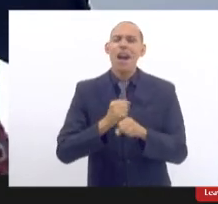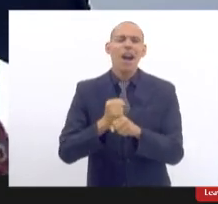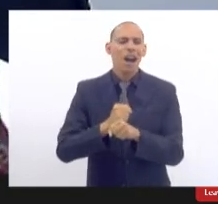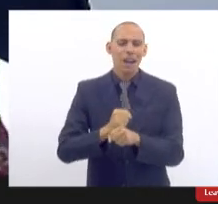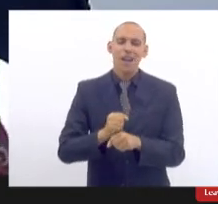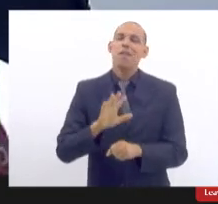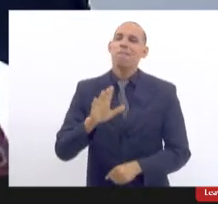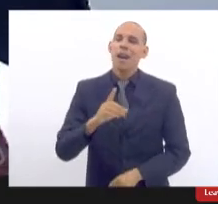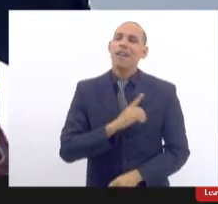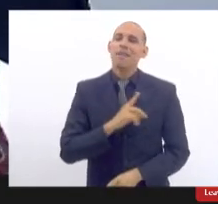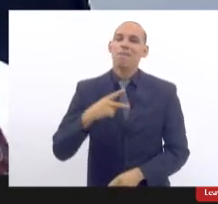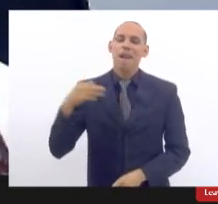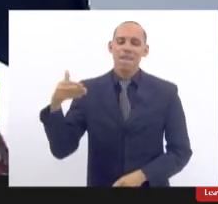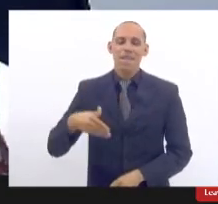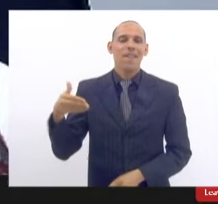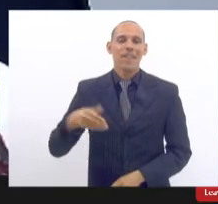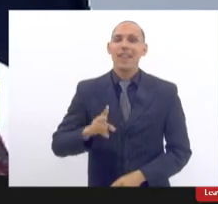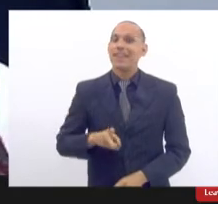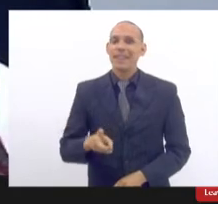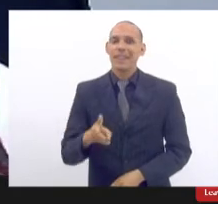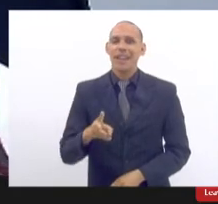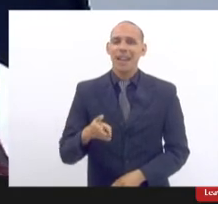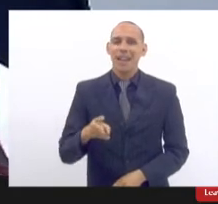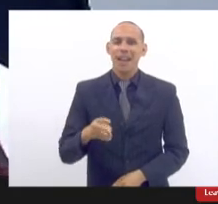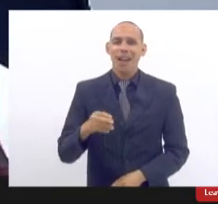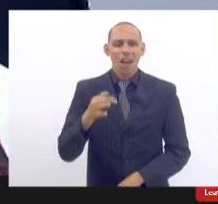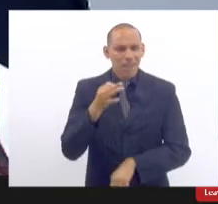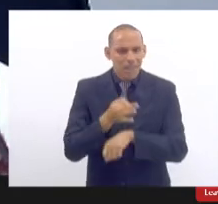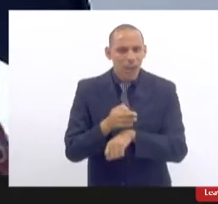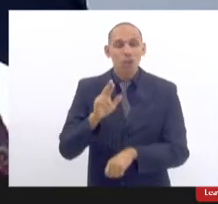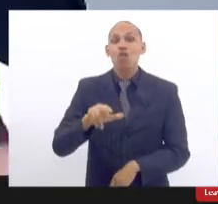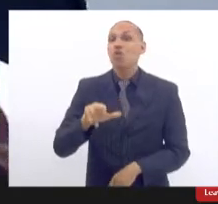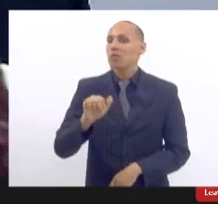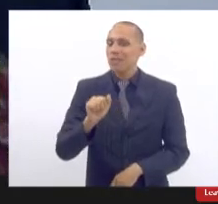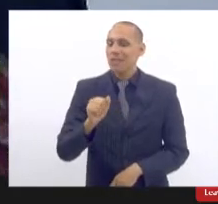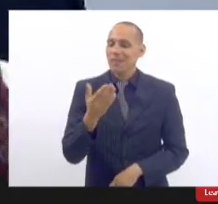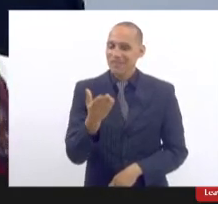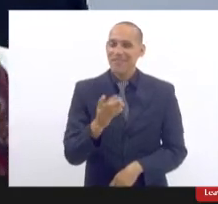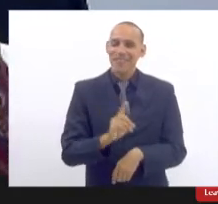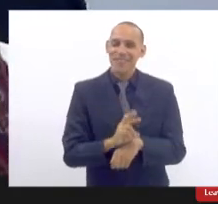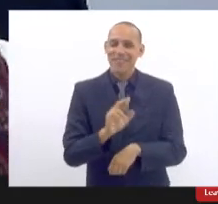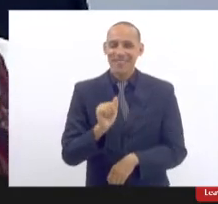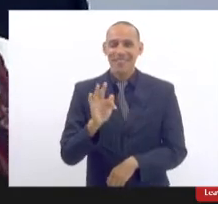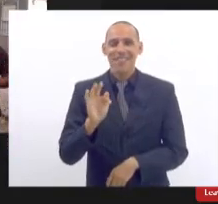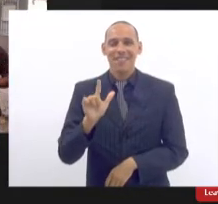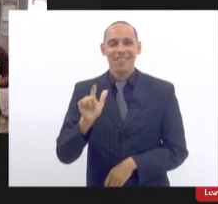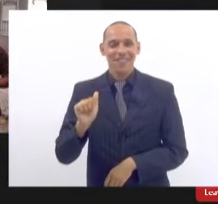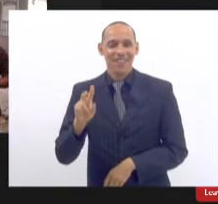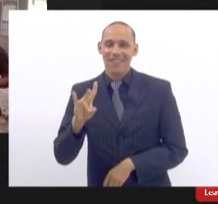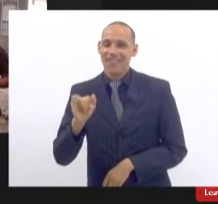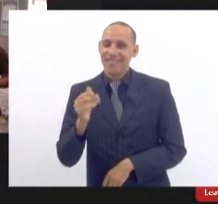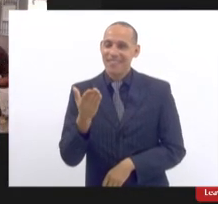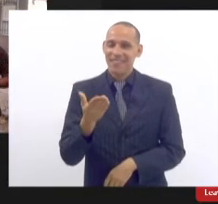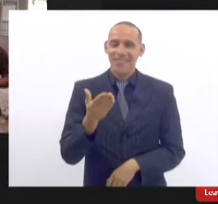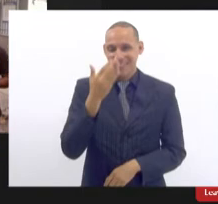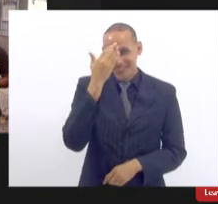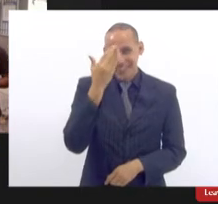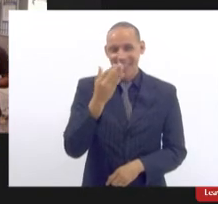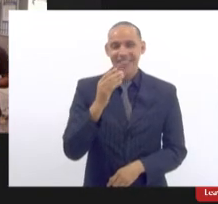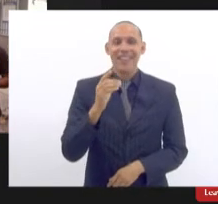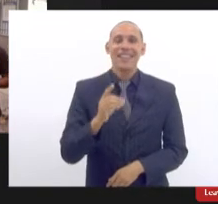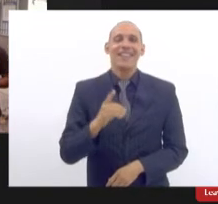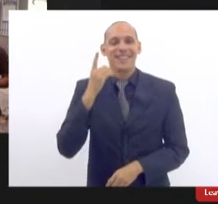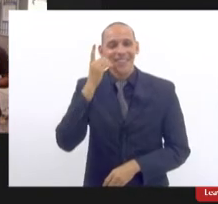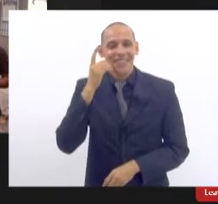nunca a defensoria esteve ausente doutora Flávia a palavra é sua obrigado deputado